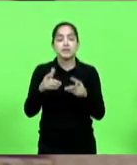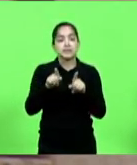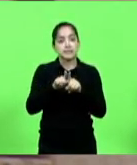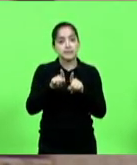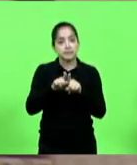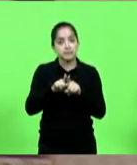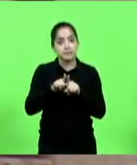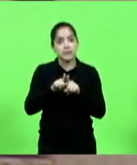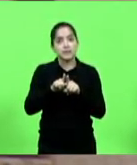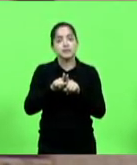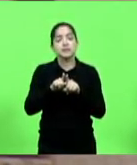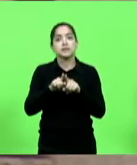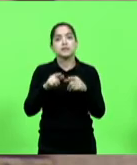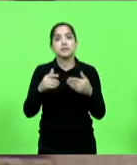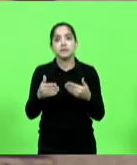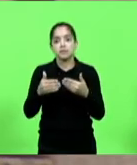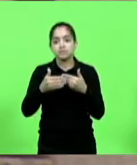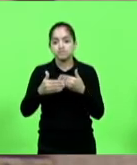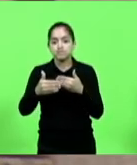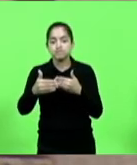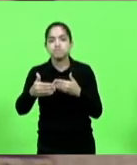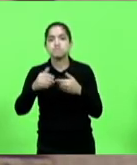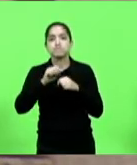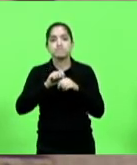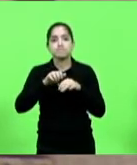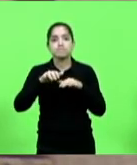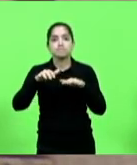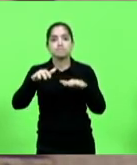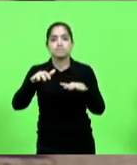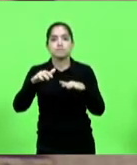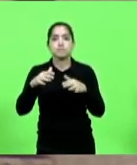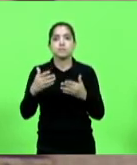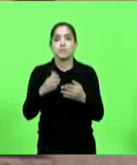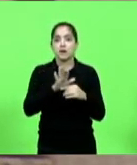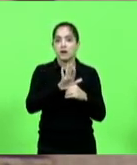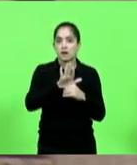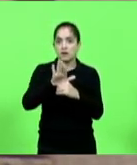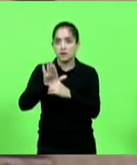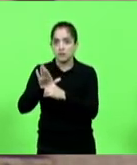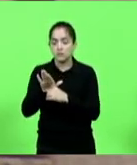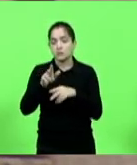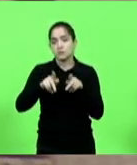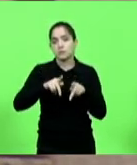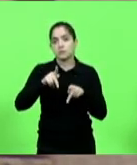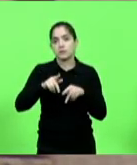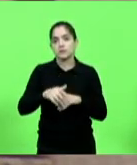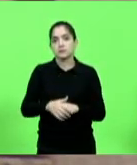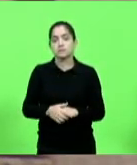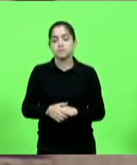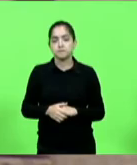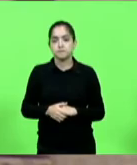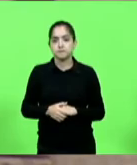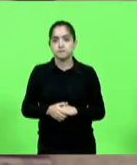estender toda essa sua pujança ao bem-estar da população. Obrigado, senhor presidente.